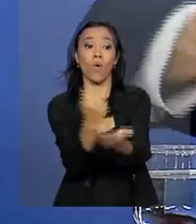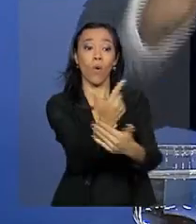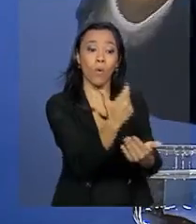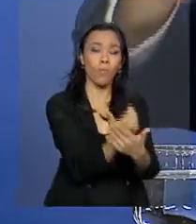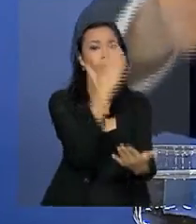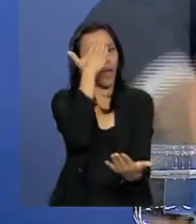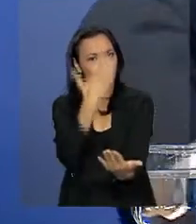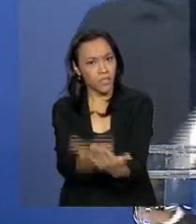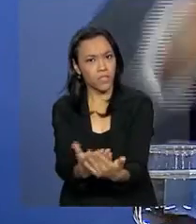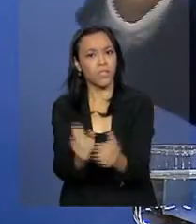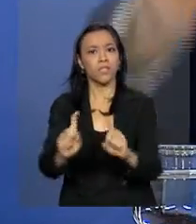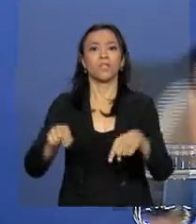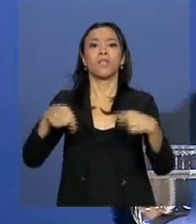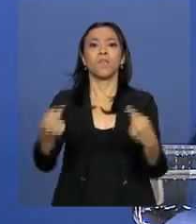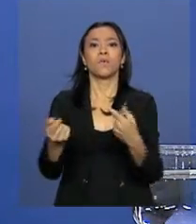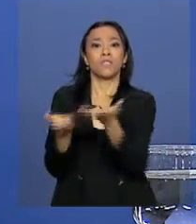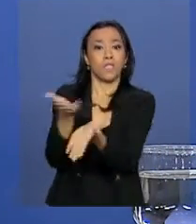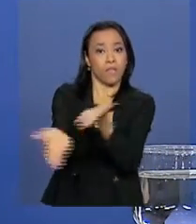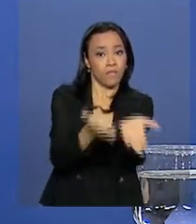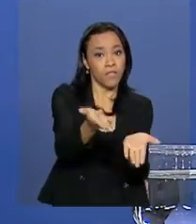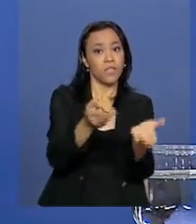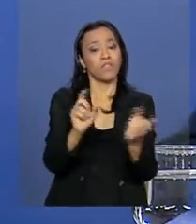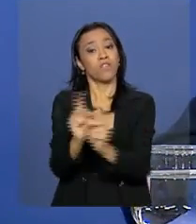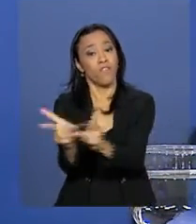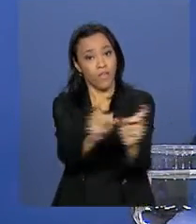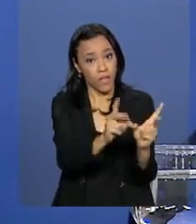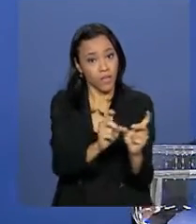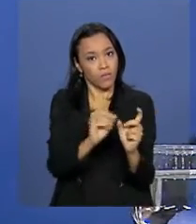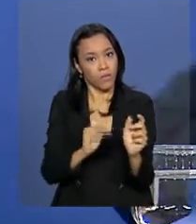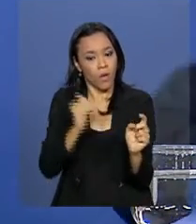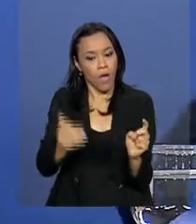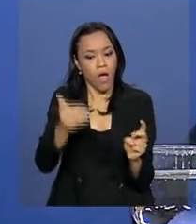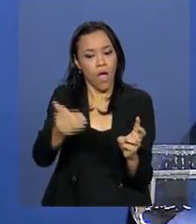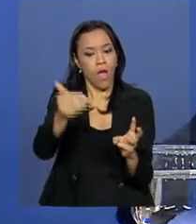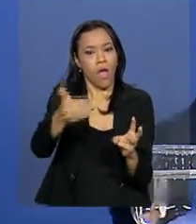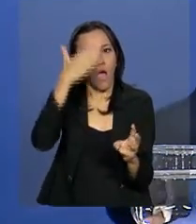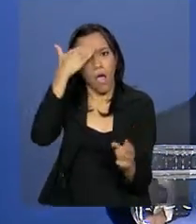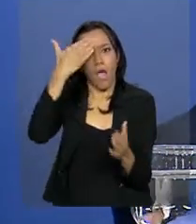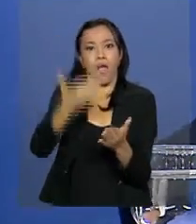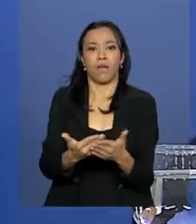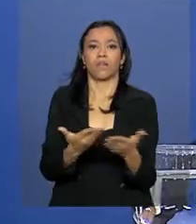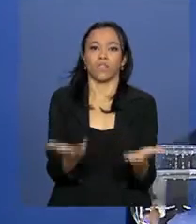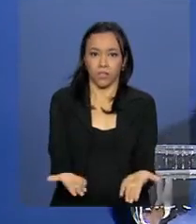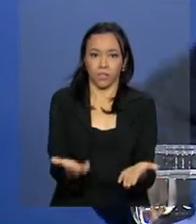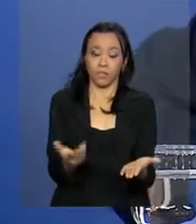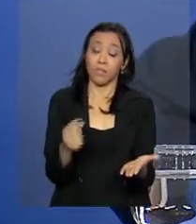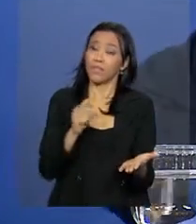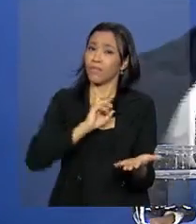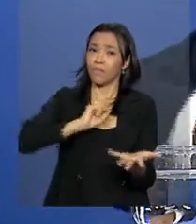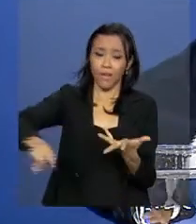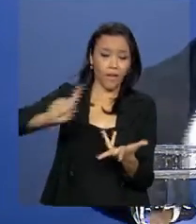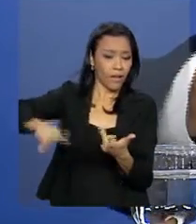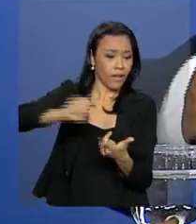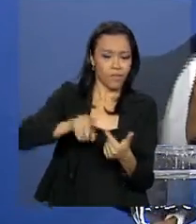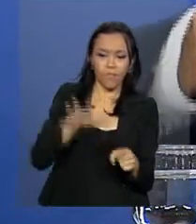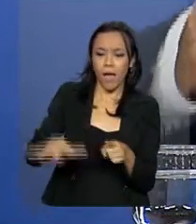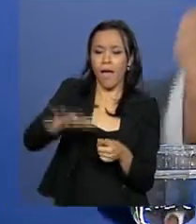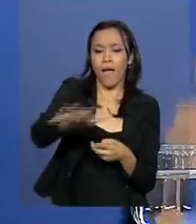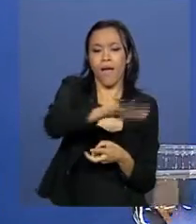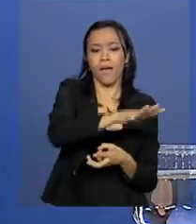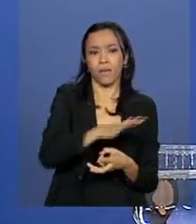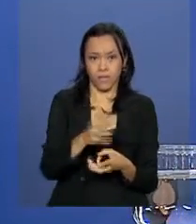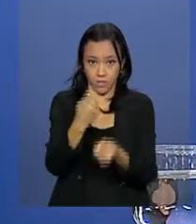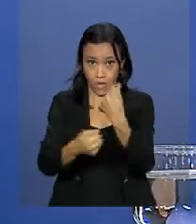sobe, dos serviços e do comércio. Então, nós temos todos os setores da economia com a